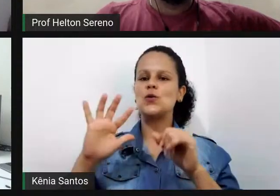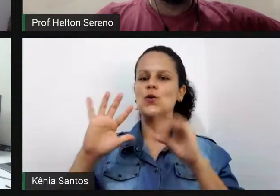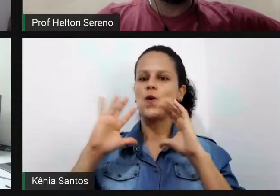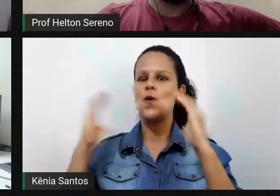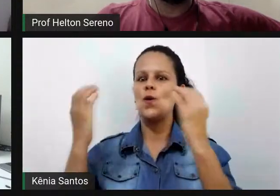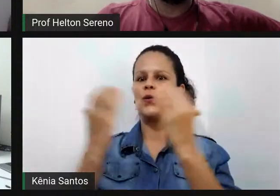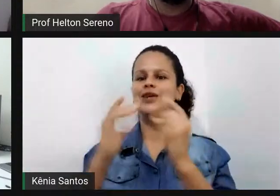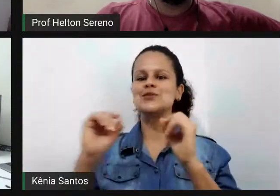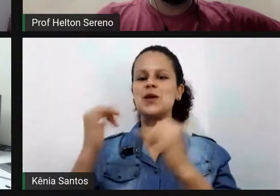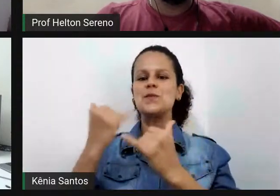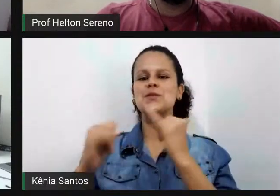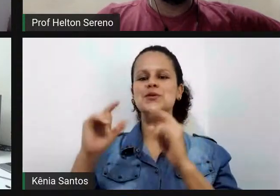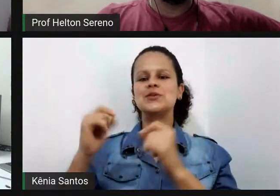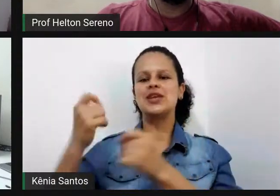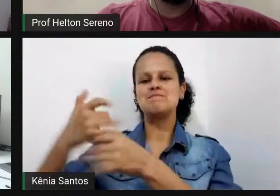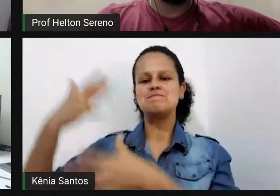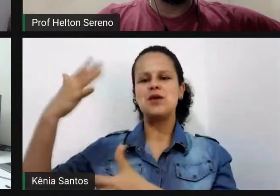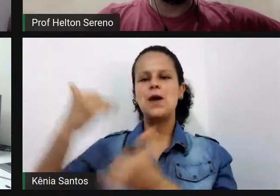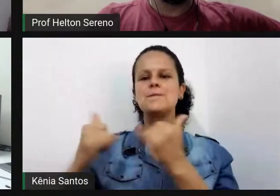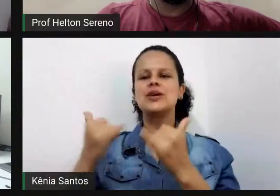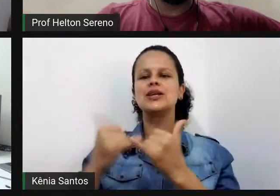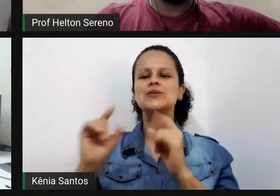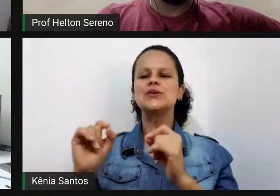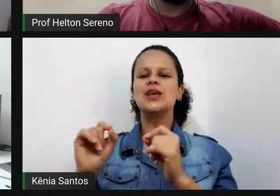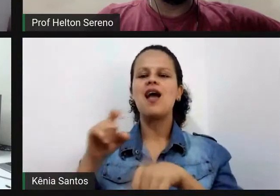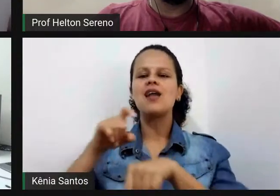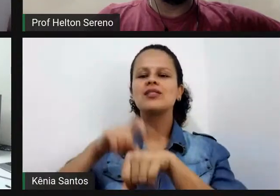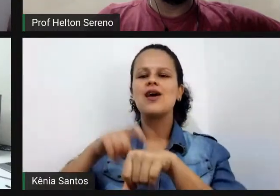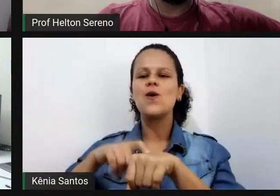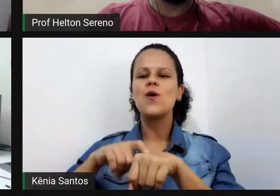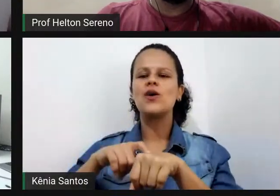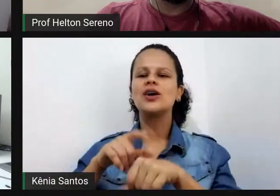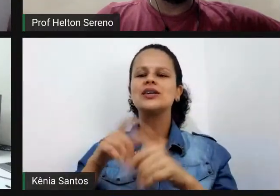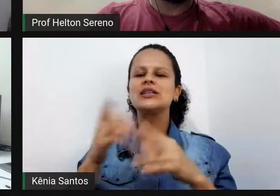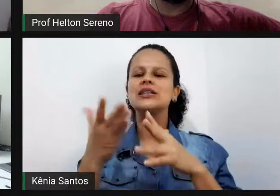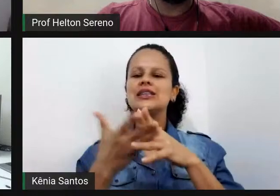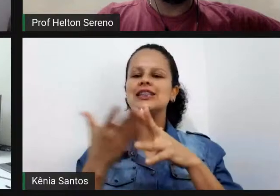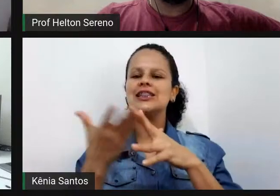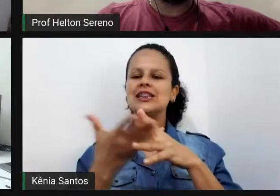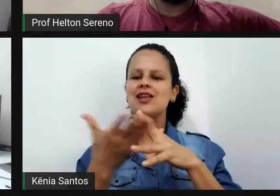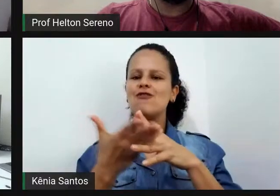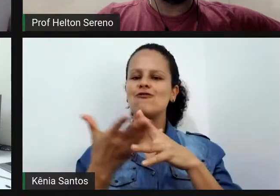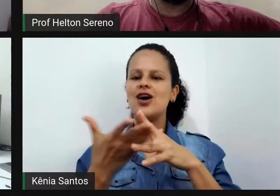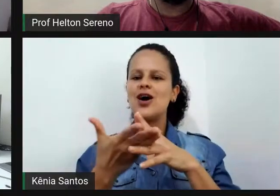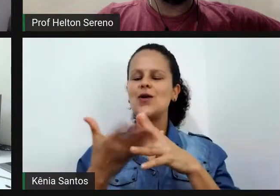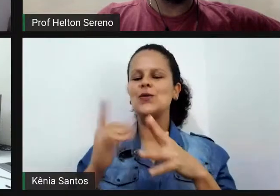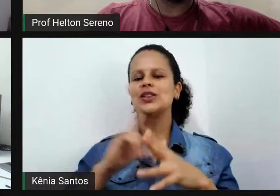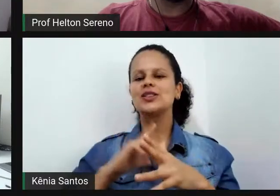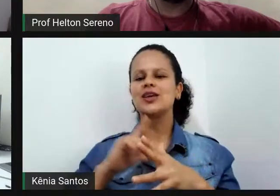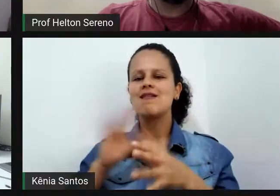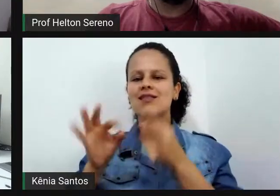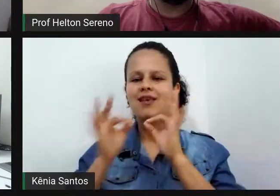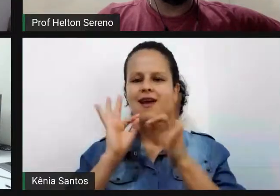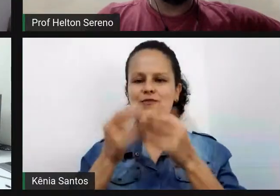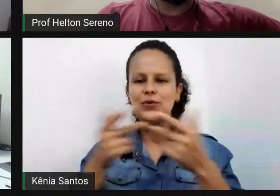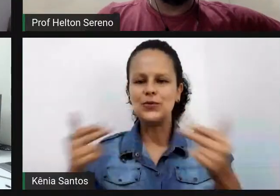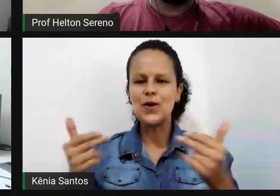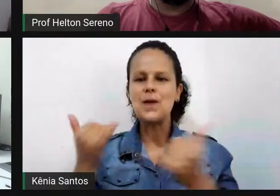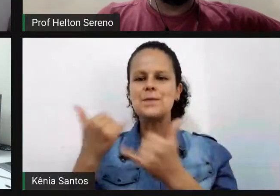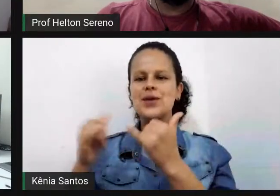break aqui de a gente trocar ideia se reencontrar encontrar algumas onde as nossas trajetórias já se encontraram